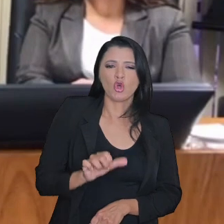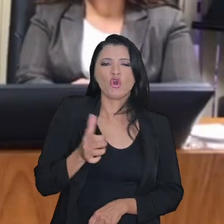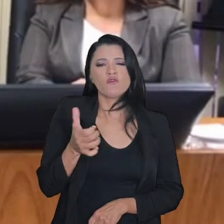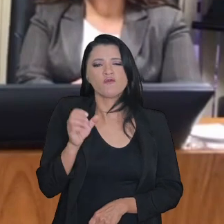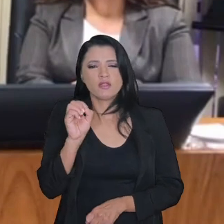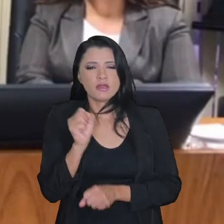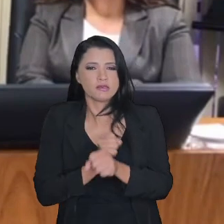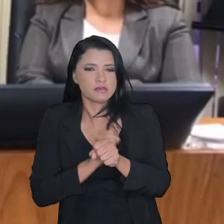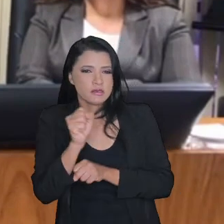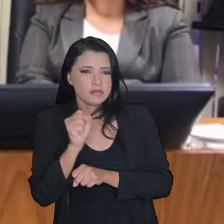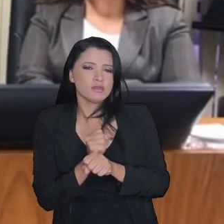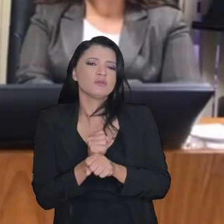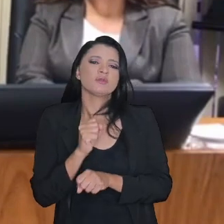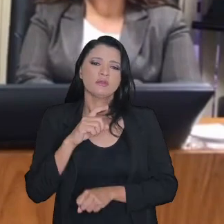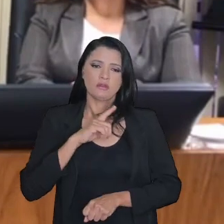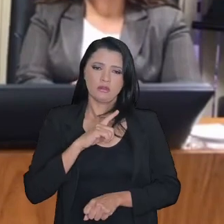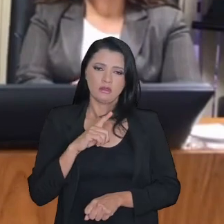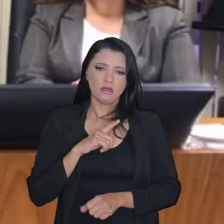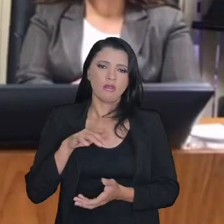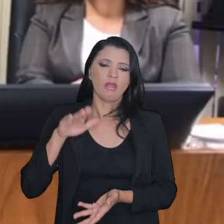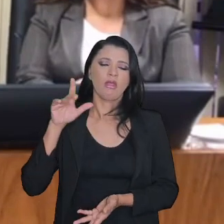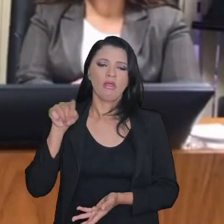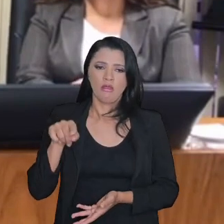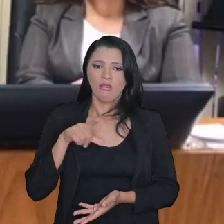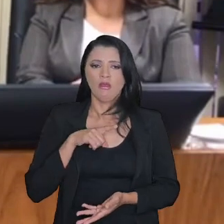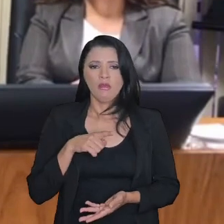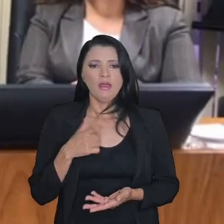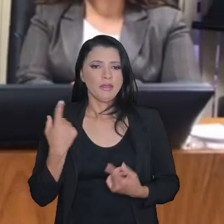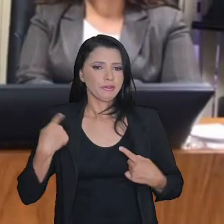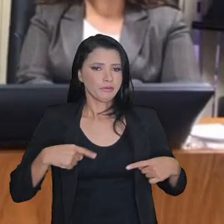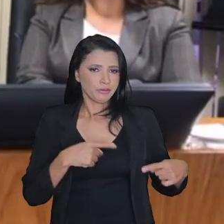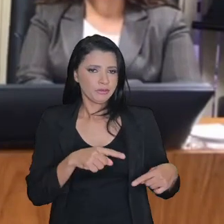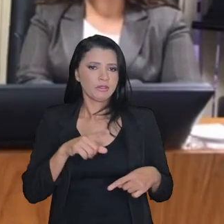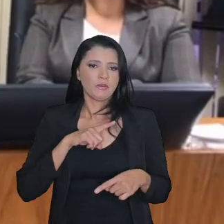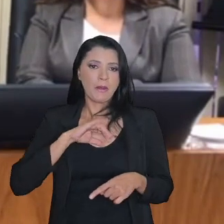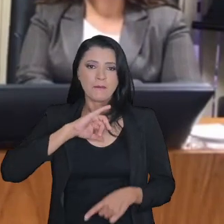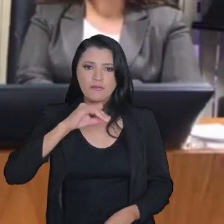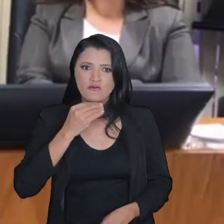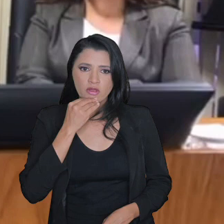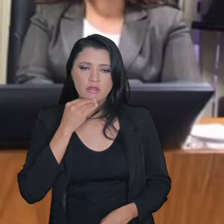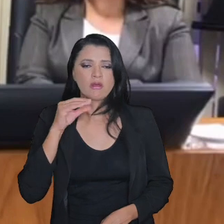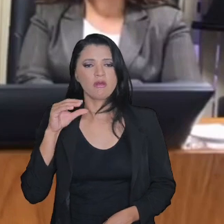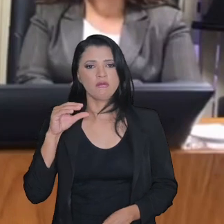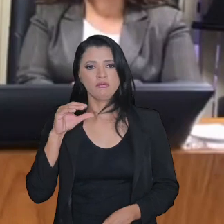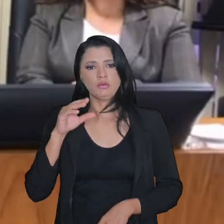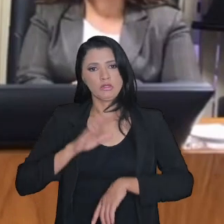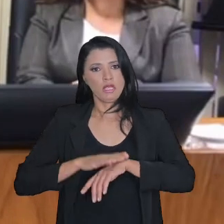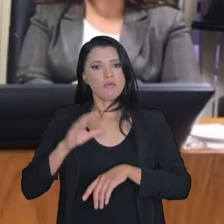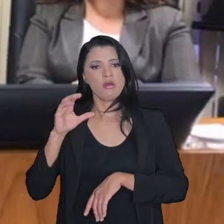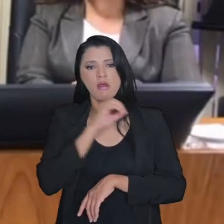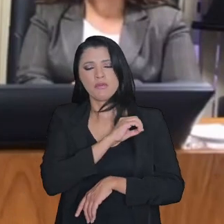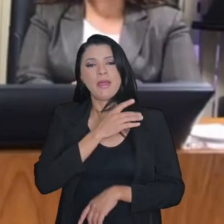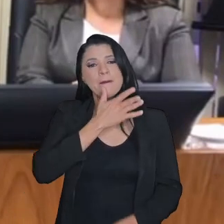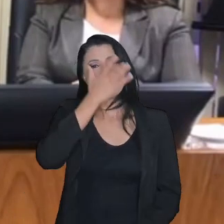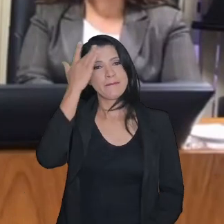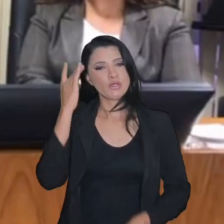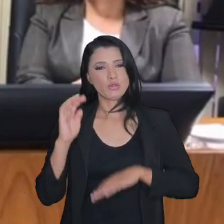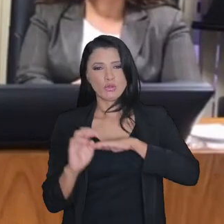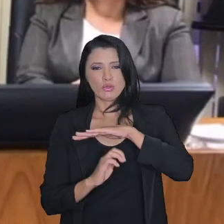com essa distribuição que não perder muito tempo para a gente aproveitar o tempo melhor. Pessoa jurídica, também a distribuição é semelhante,